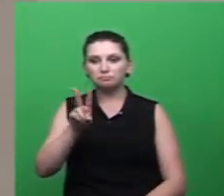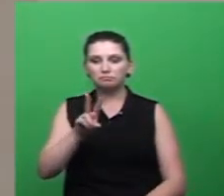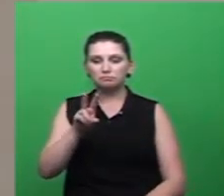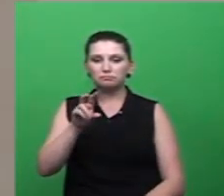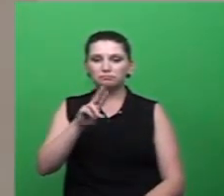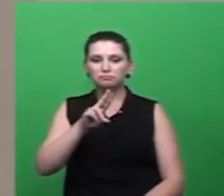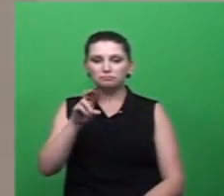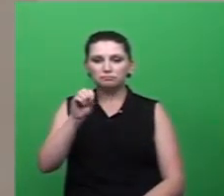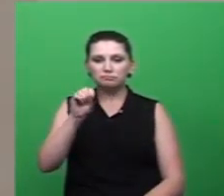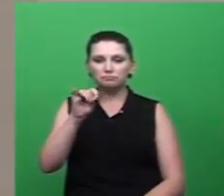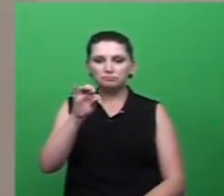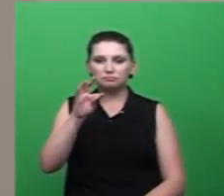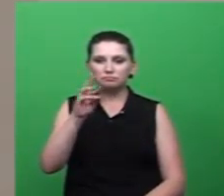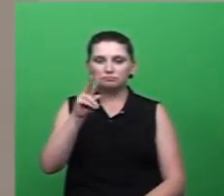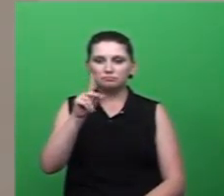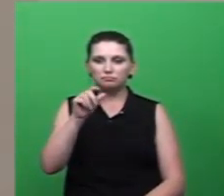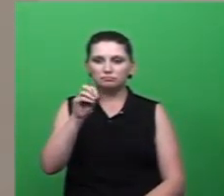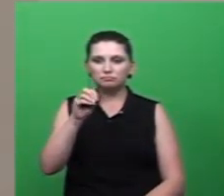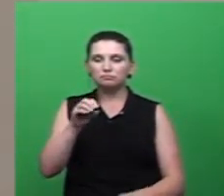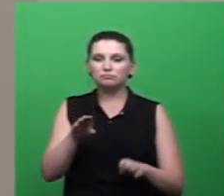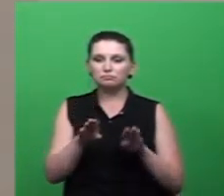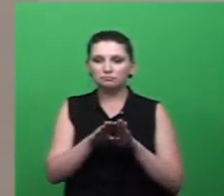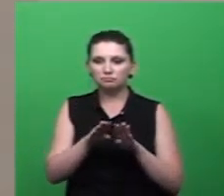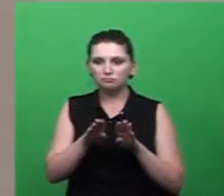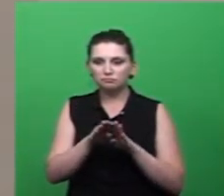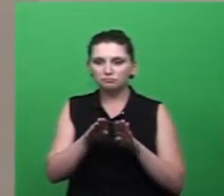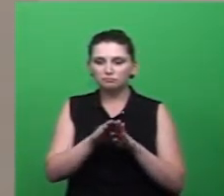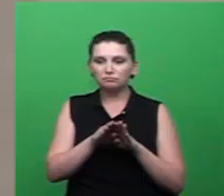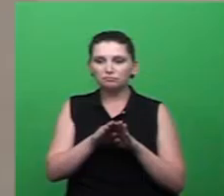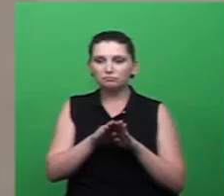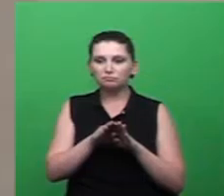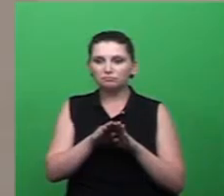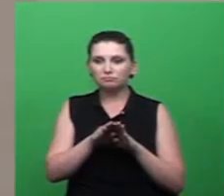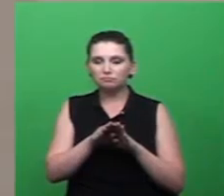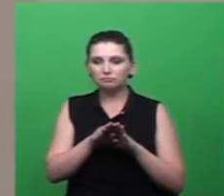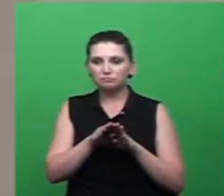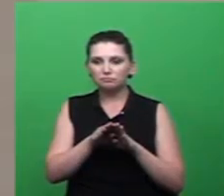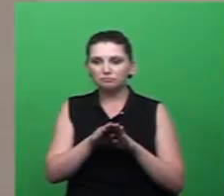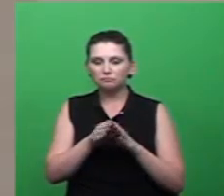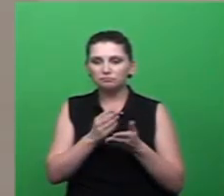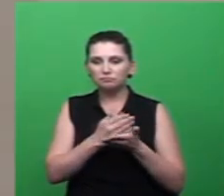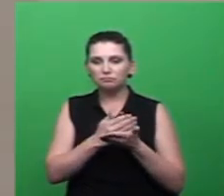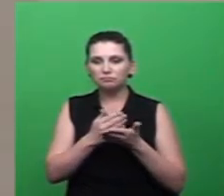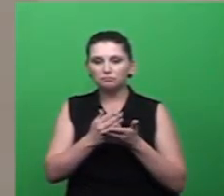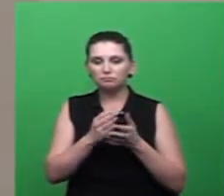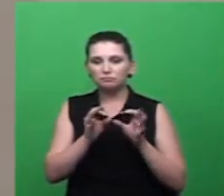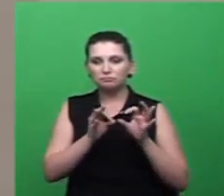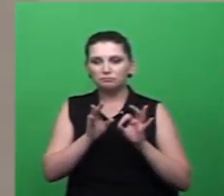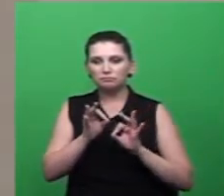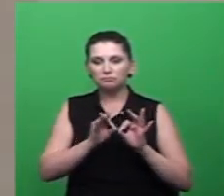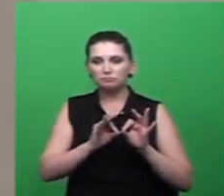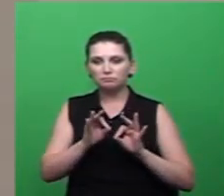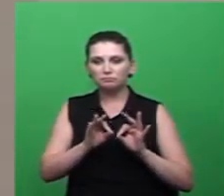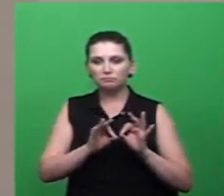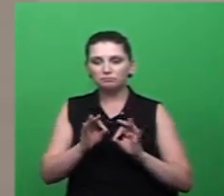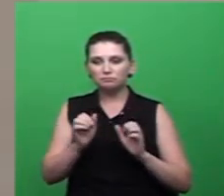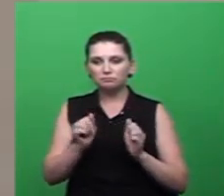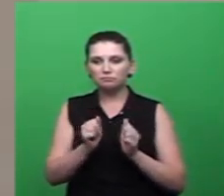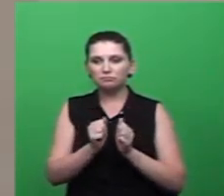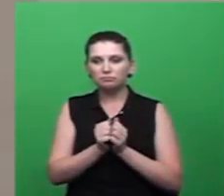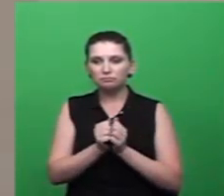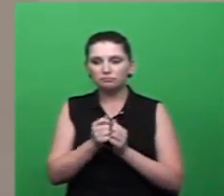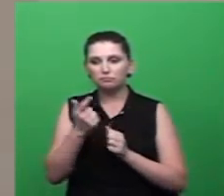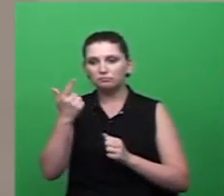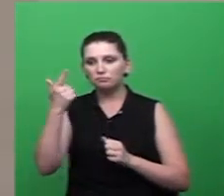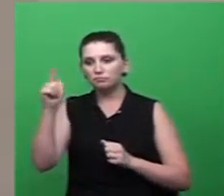Mendonça, ele também foi o idealizador e organizador, juntamente com outros